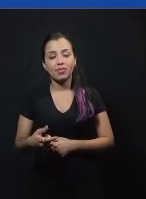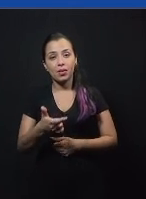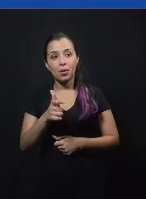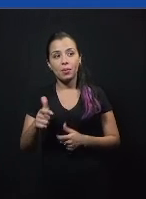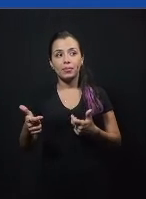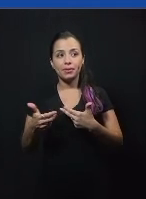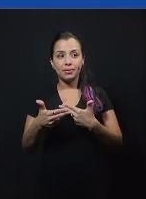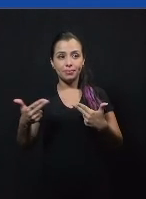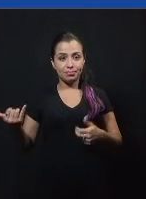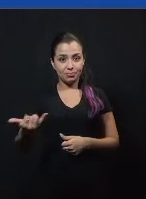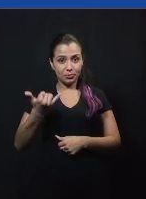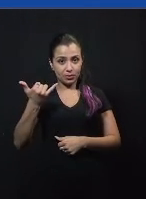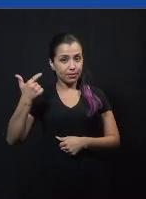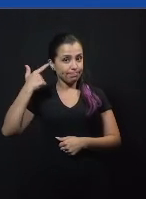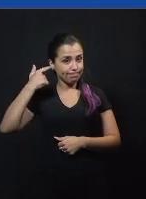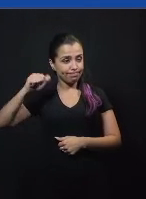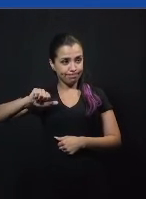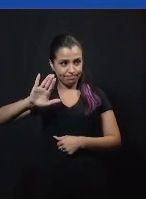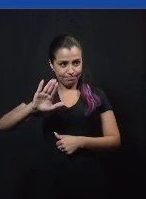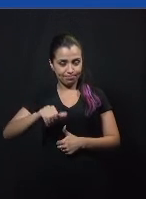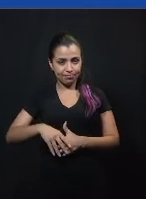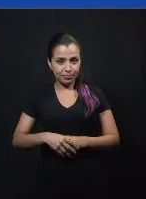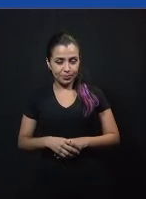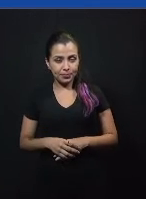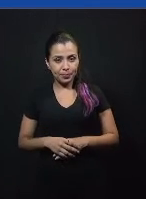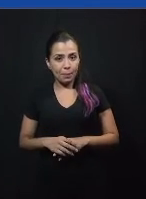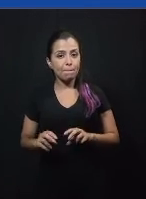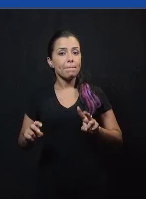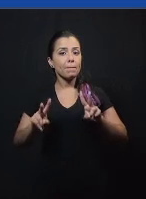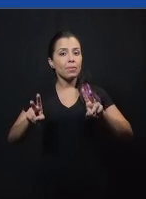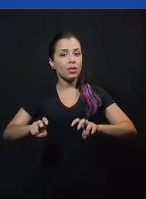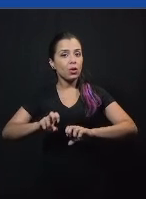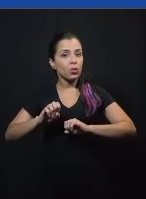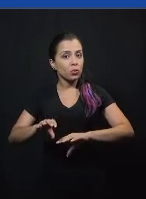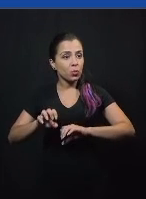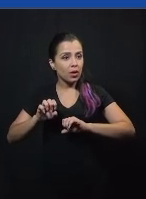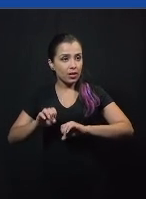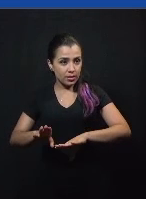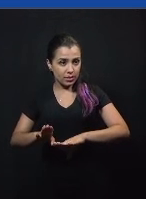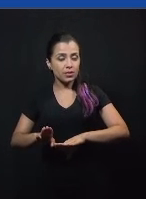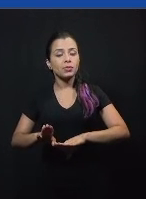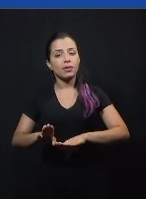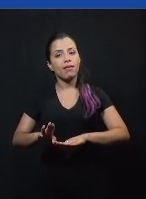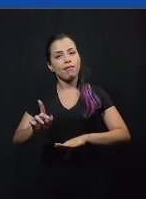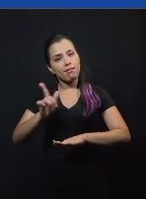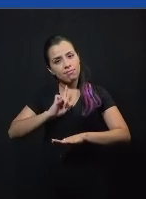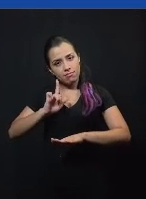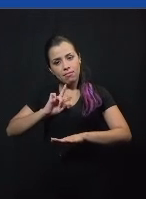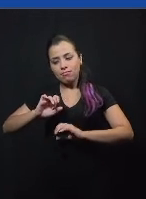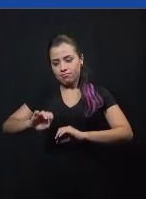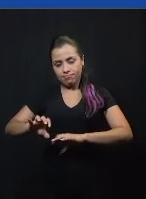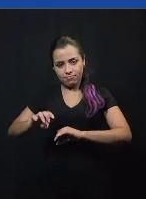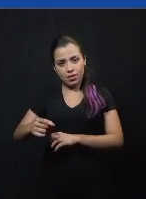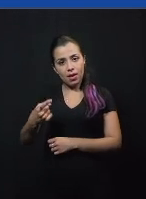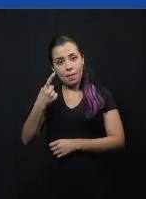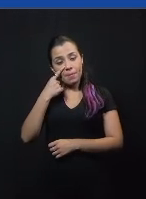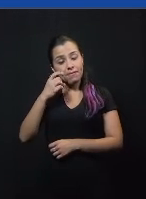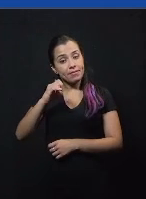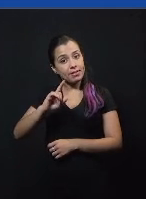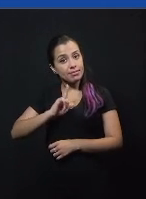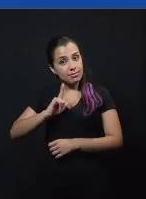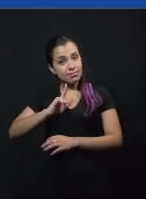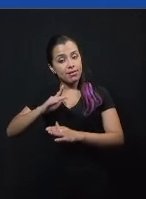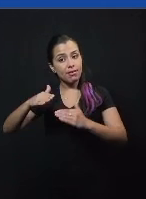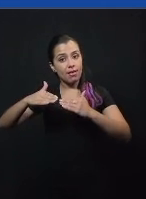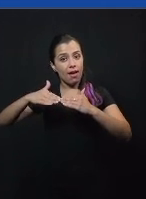não faz com mesmo discussão sobre educação com uma pessoa que é secretária de educação do estado que talvez tenha uma formação avançada